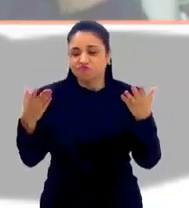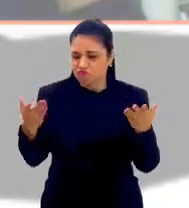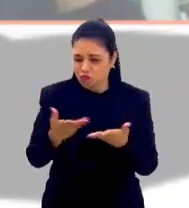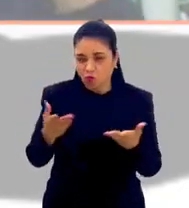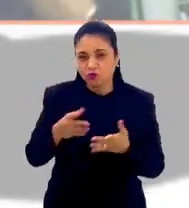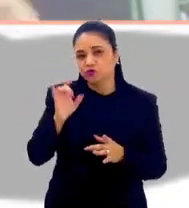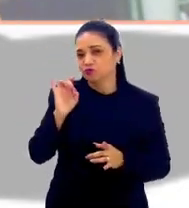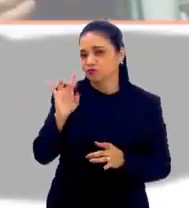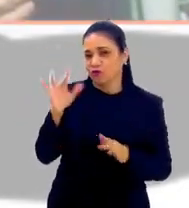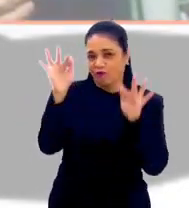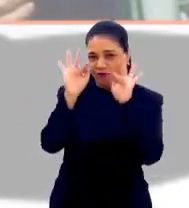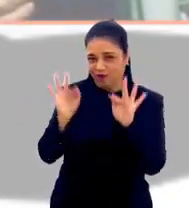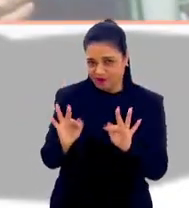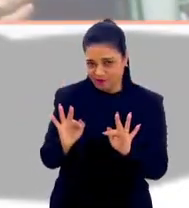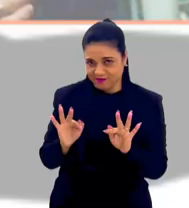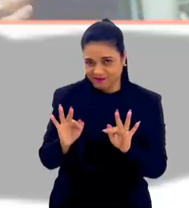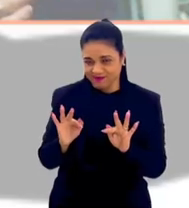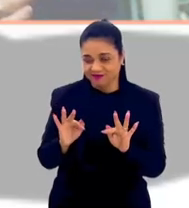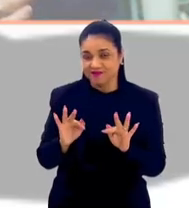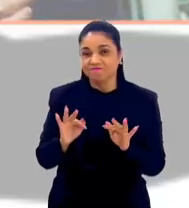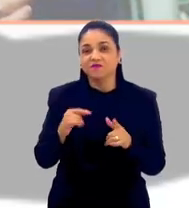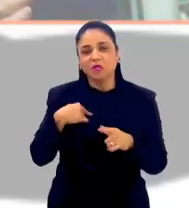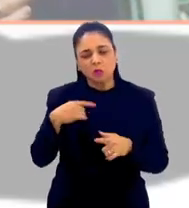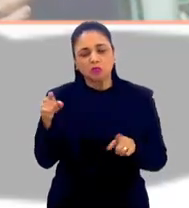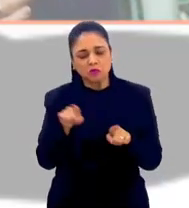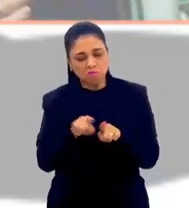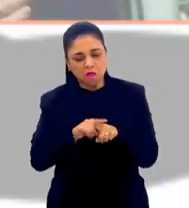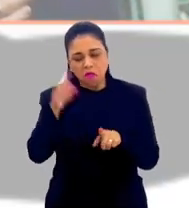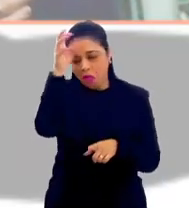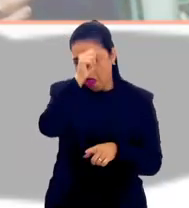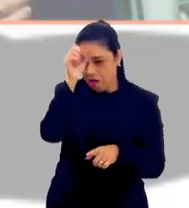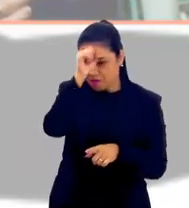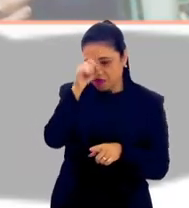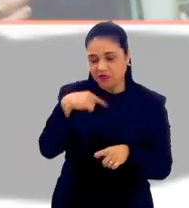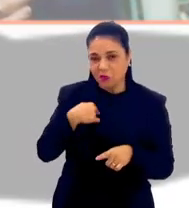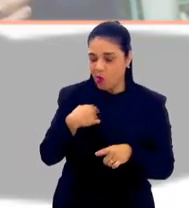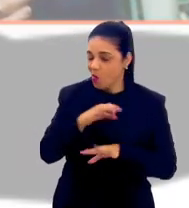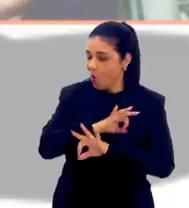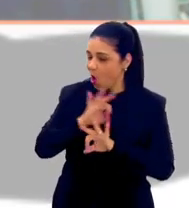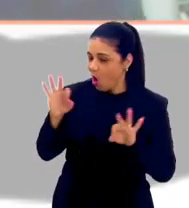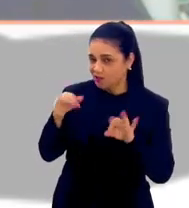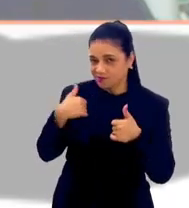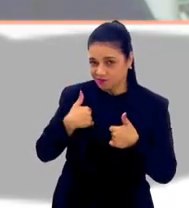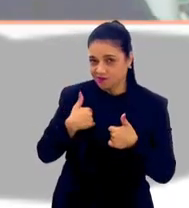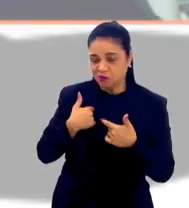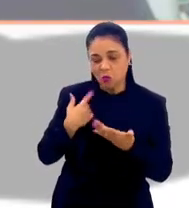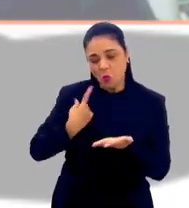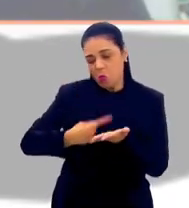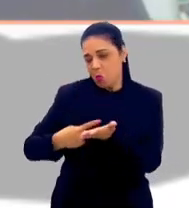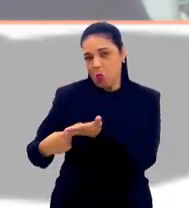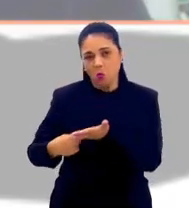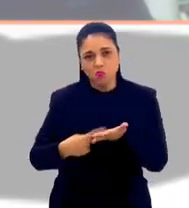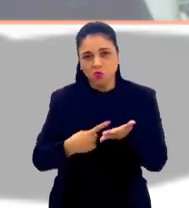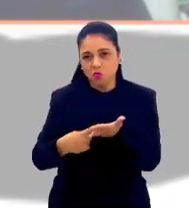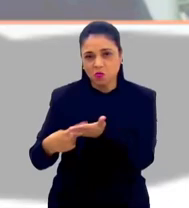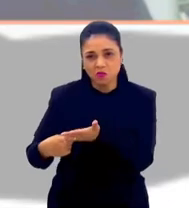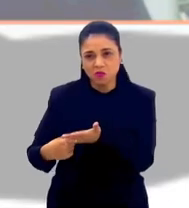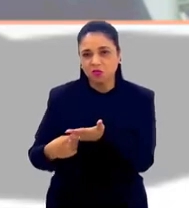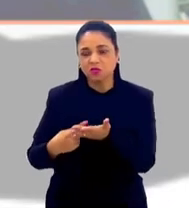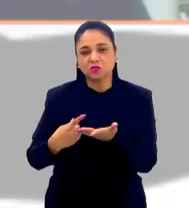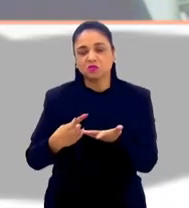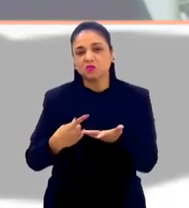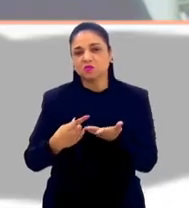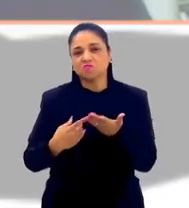Então, feliz só por hoje. E eu também, já aprendendo, você sabe que eu sou uma ótima aprendiz. Eu não tenho compromisso nenhum com a cultura